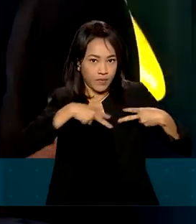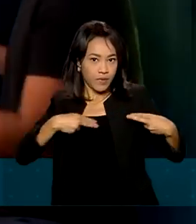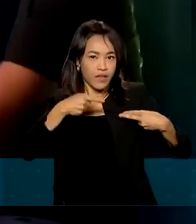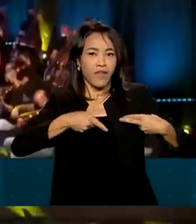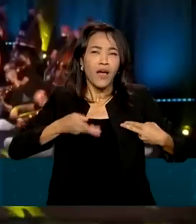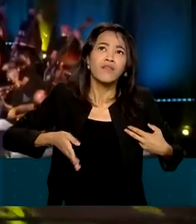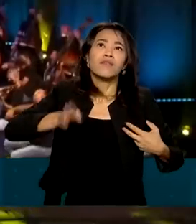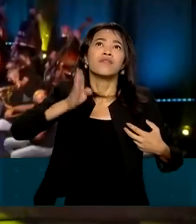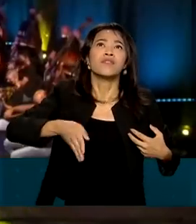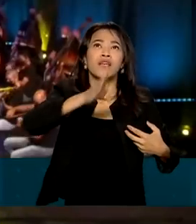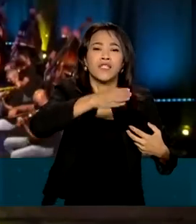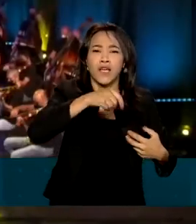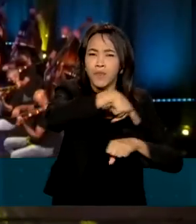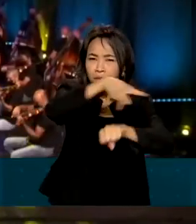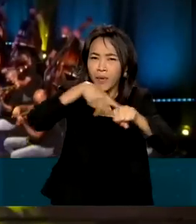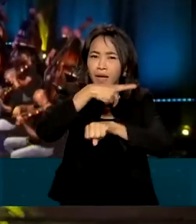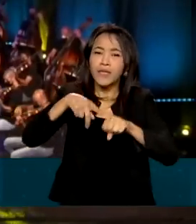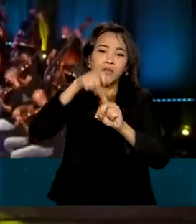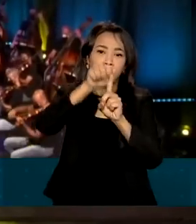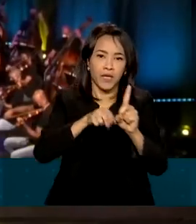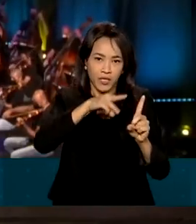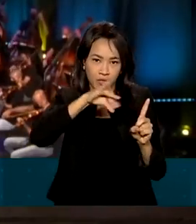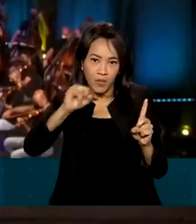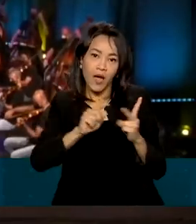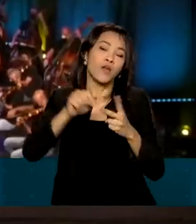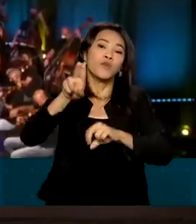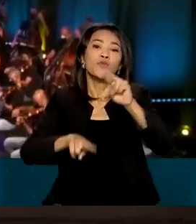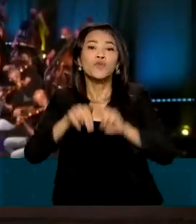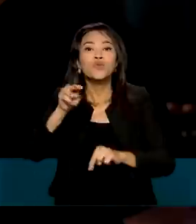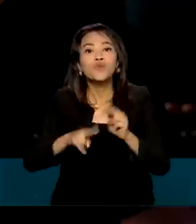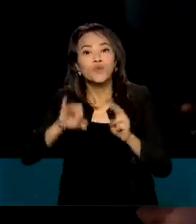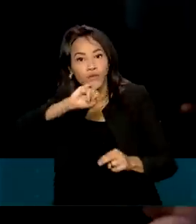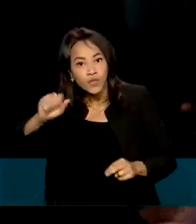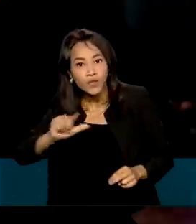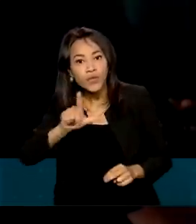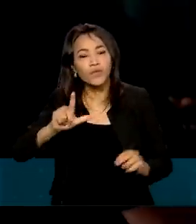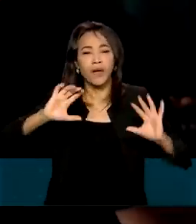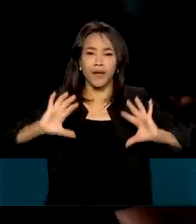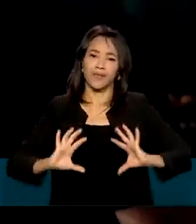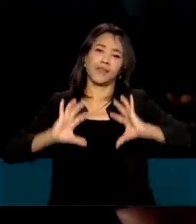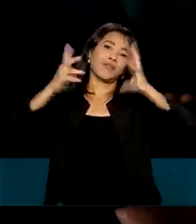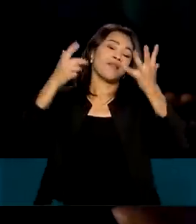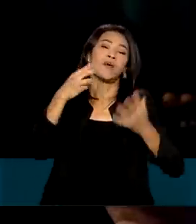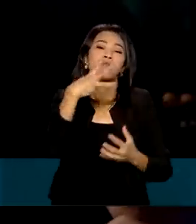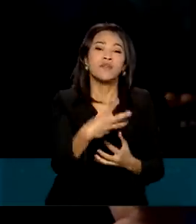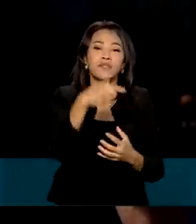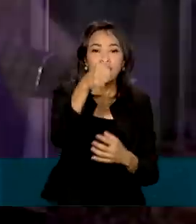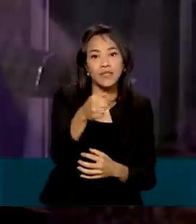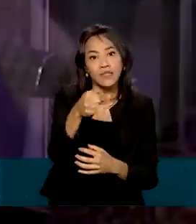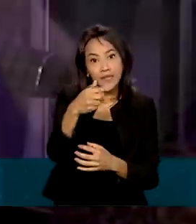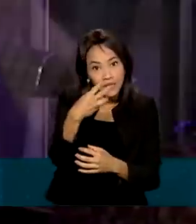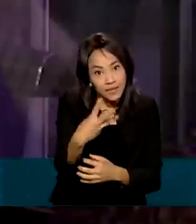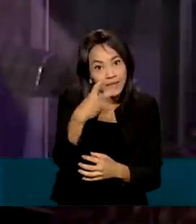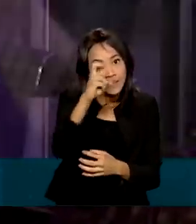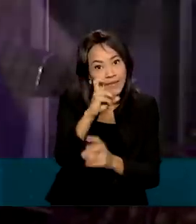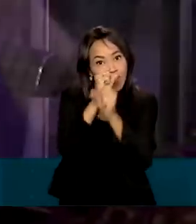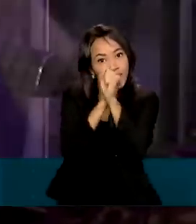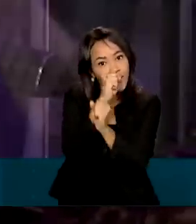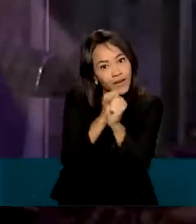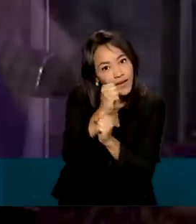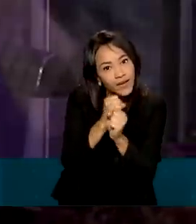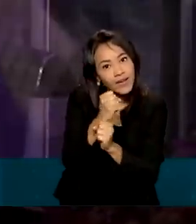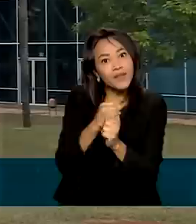uma turnê pelo país durante os meses de maio, junho e julho, para celebrar os 35 anos da parceria com a